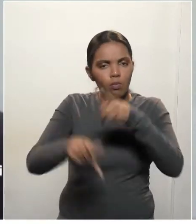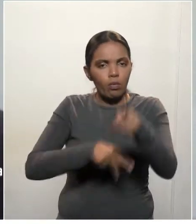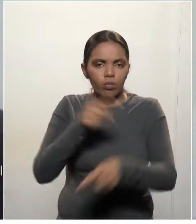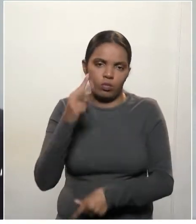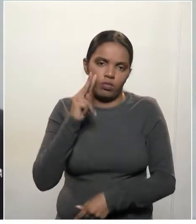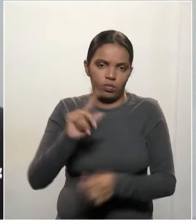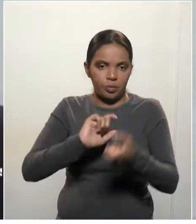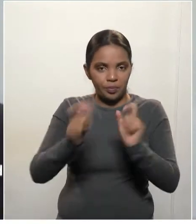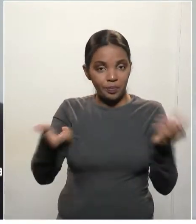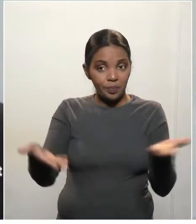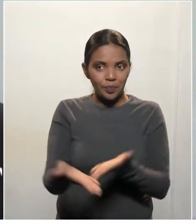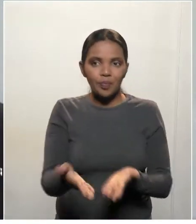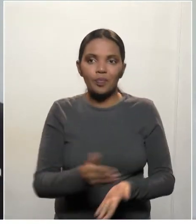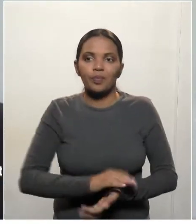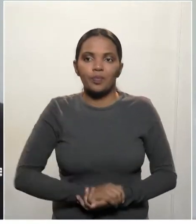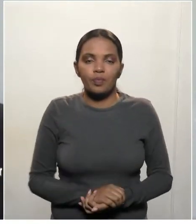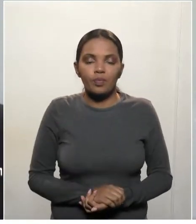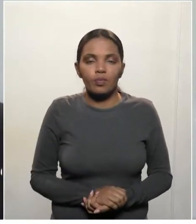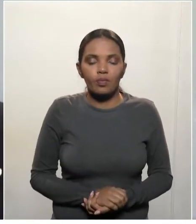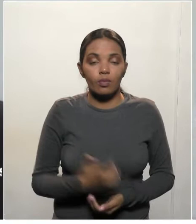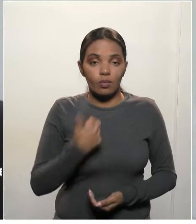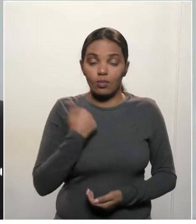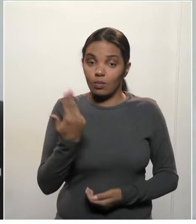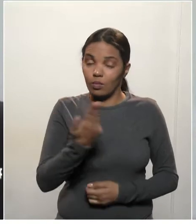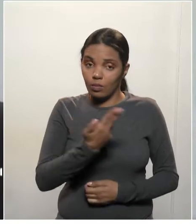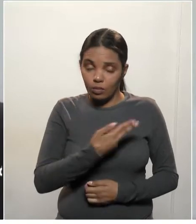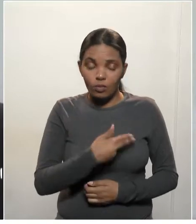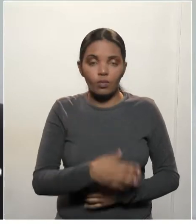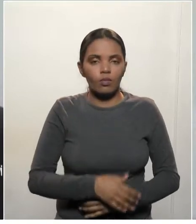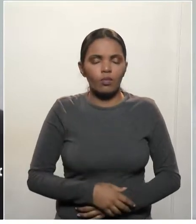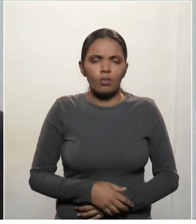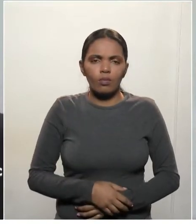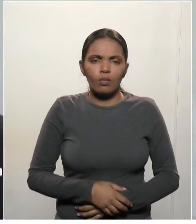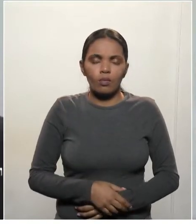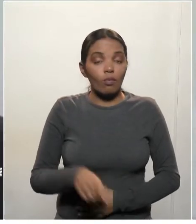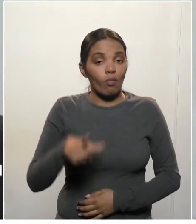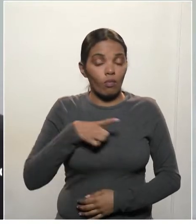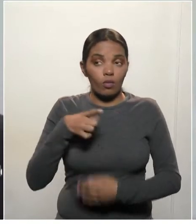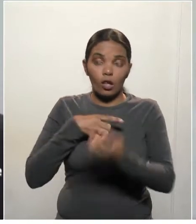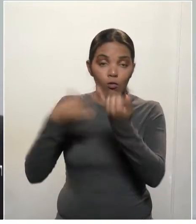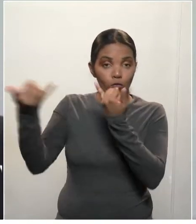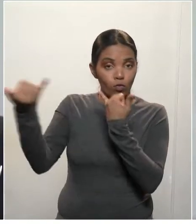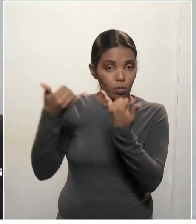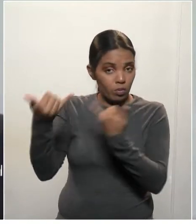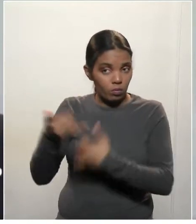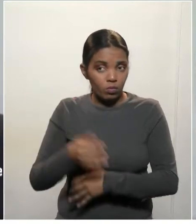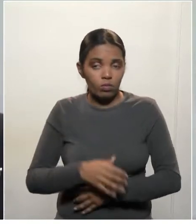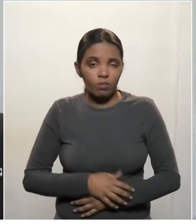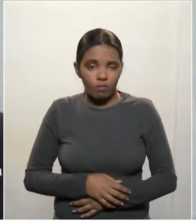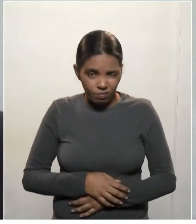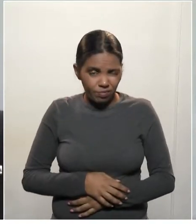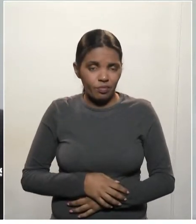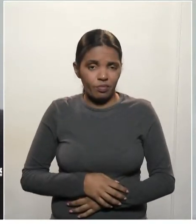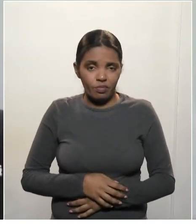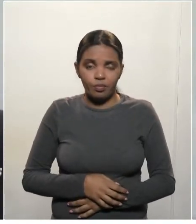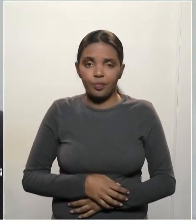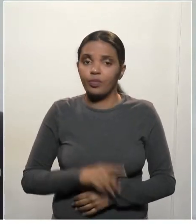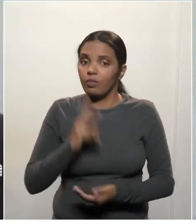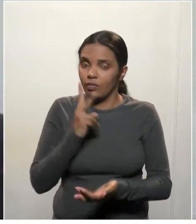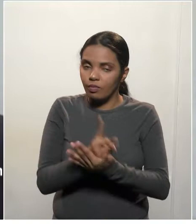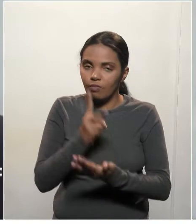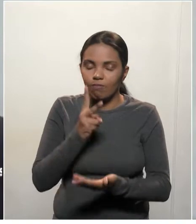sessão. Nós estamos tendo notícias cada vez mais